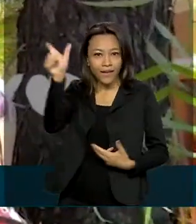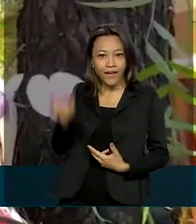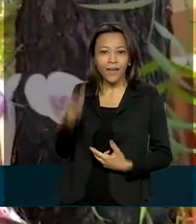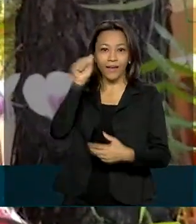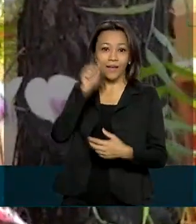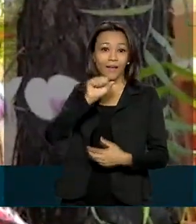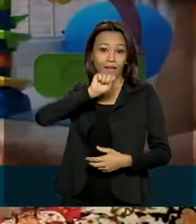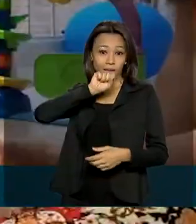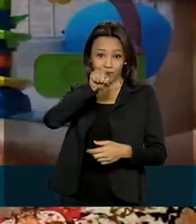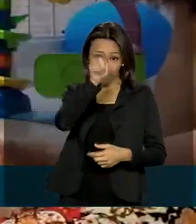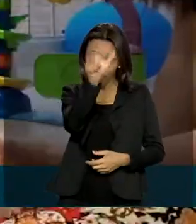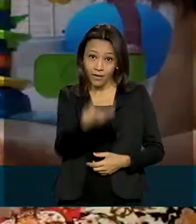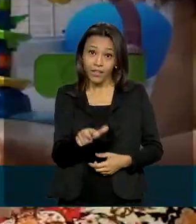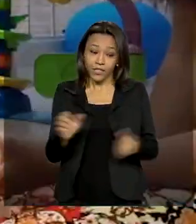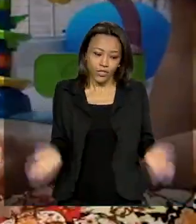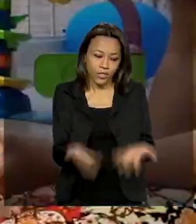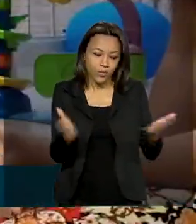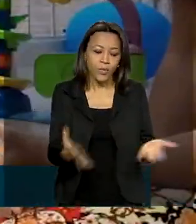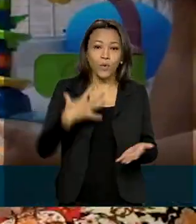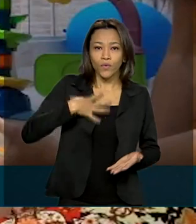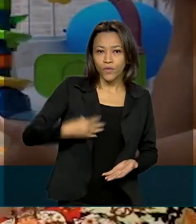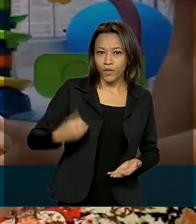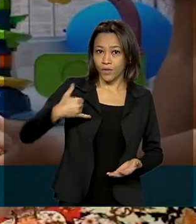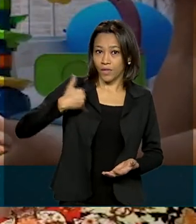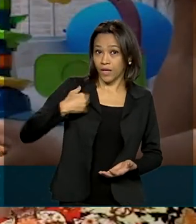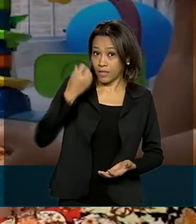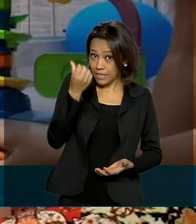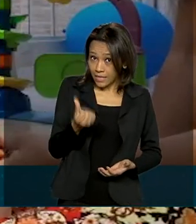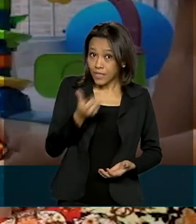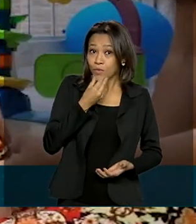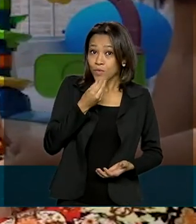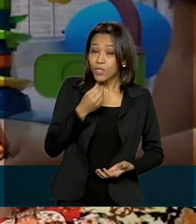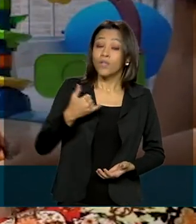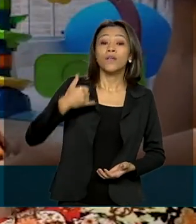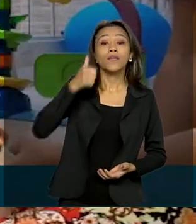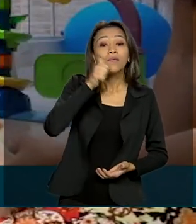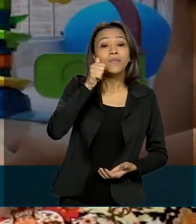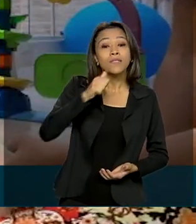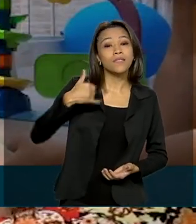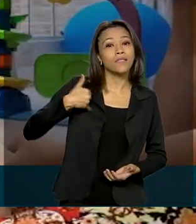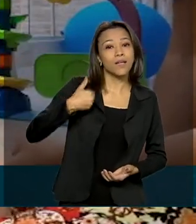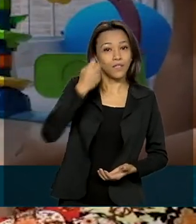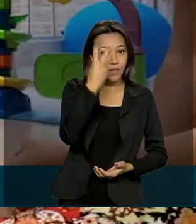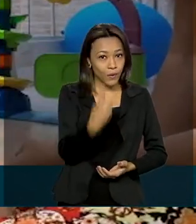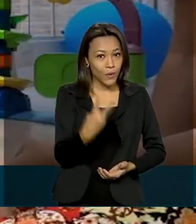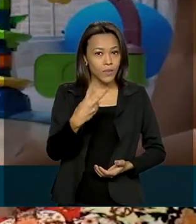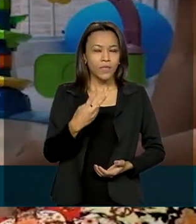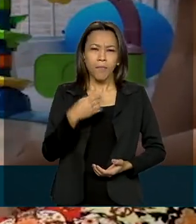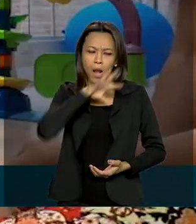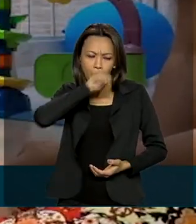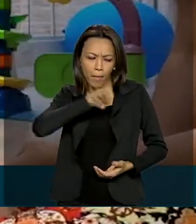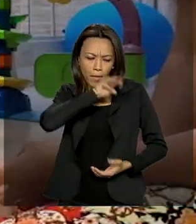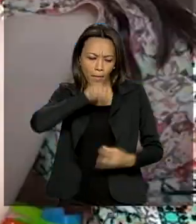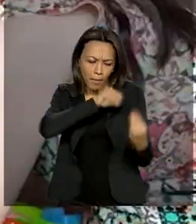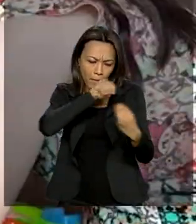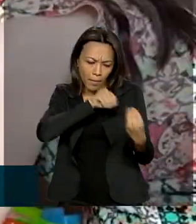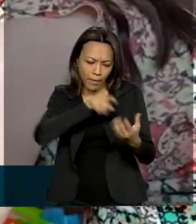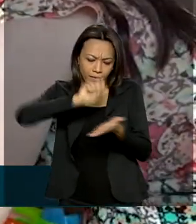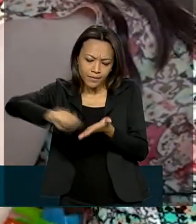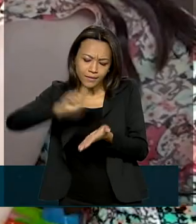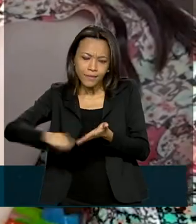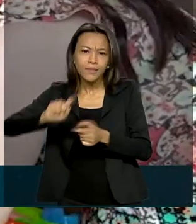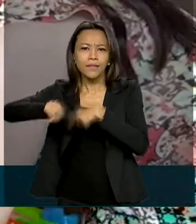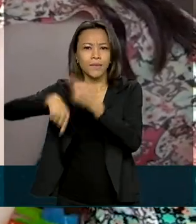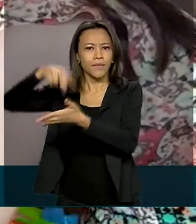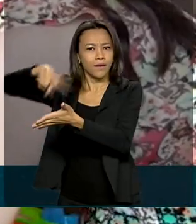estimula os filhos Isaac, de 6 anos, e Eloá, de 2, no desenvolvimento da fala, da escrita e